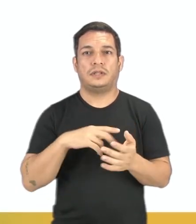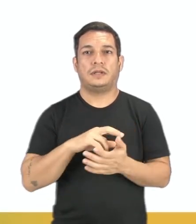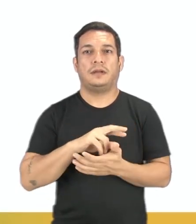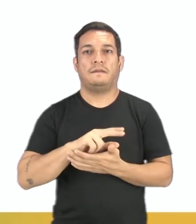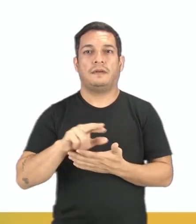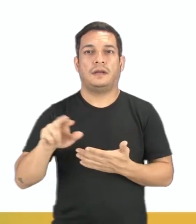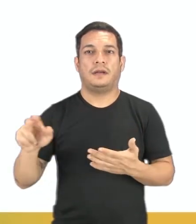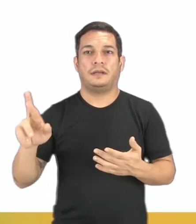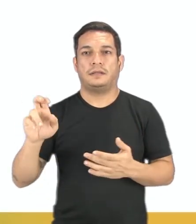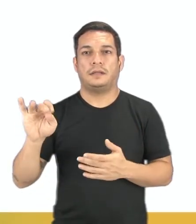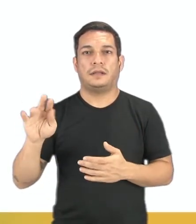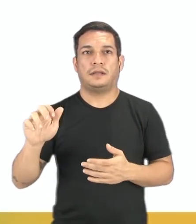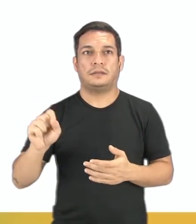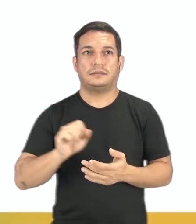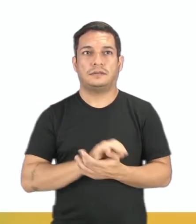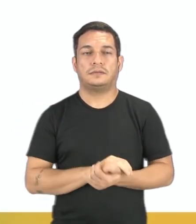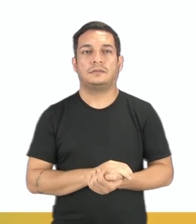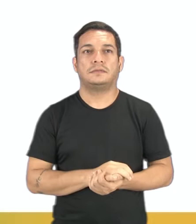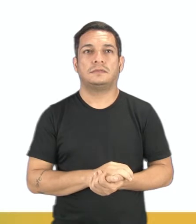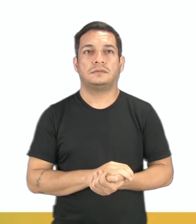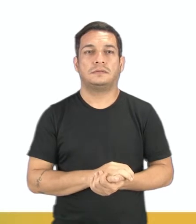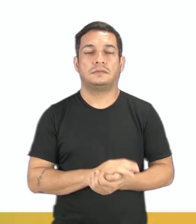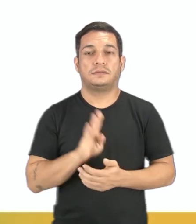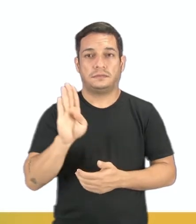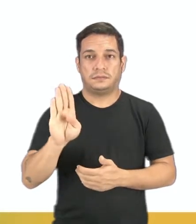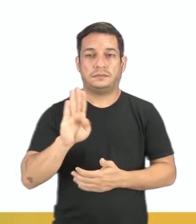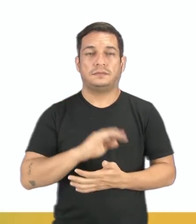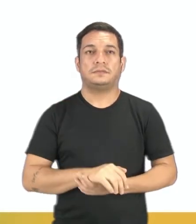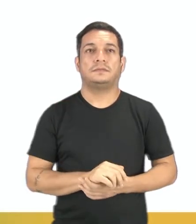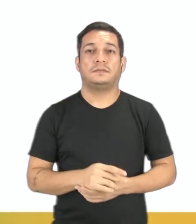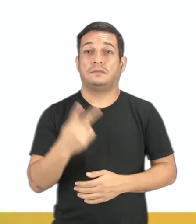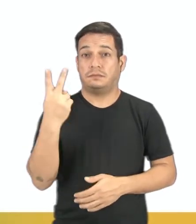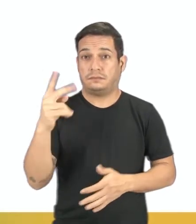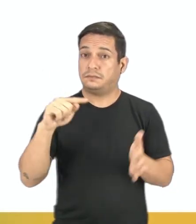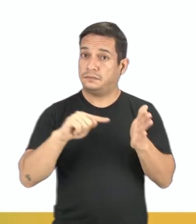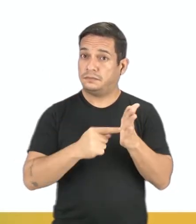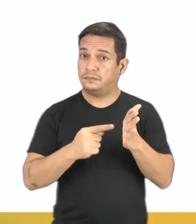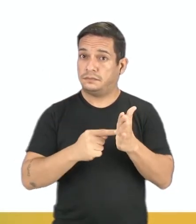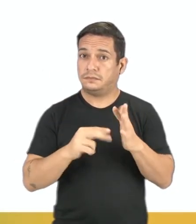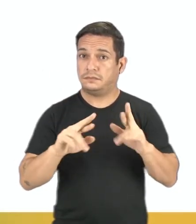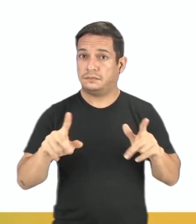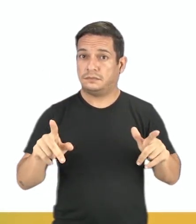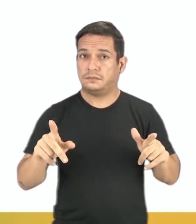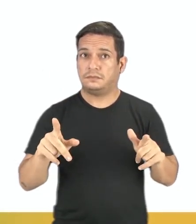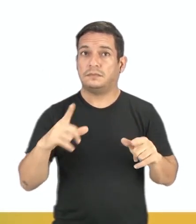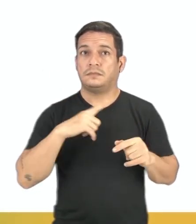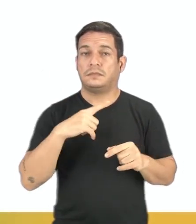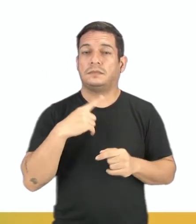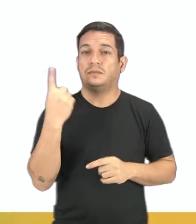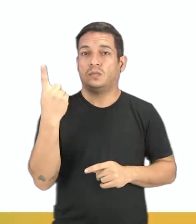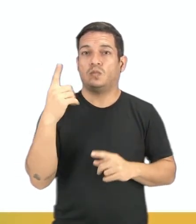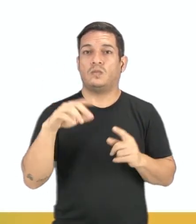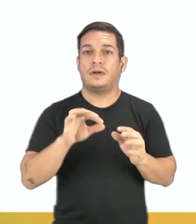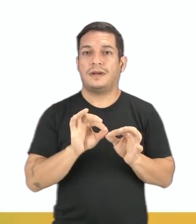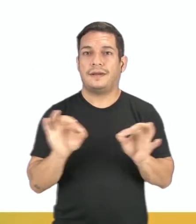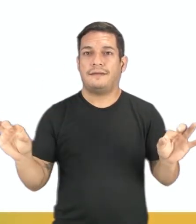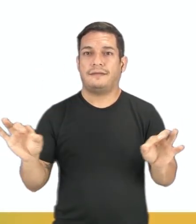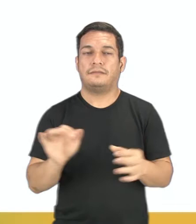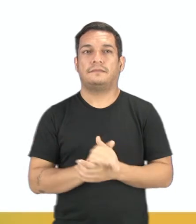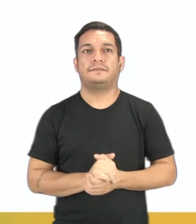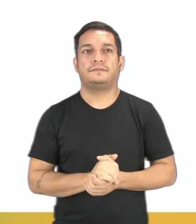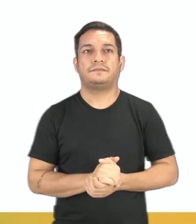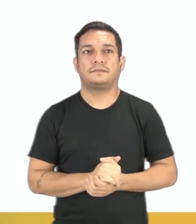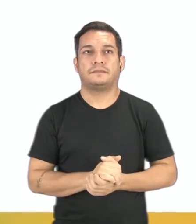retas. A, B. Por dois pontos distintos passa uma reta.